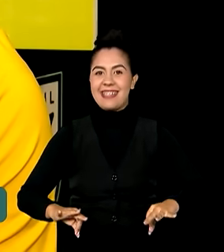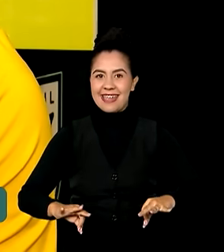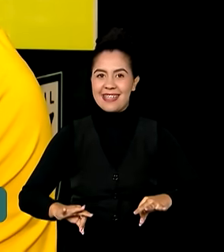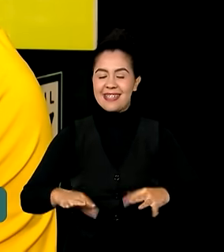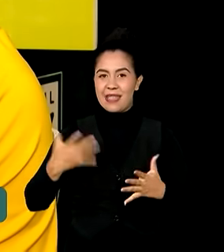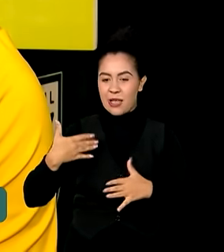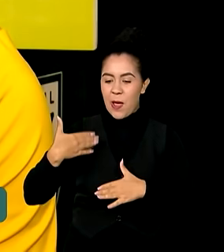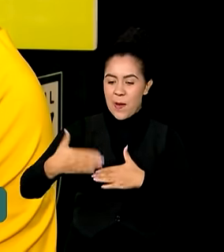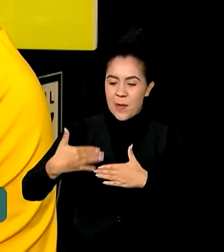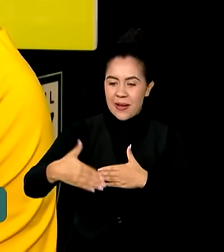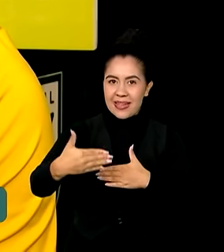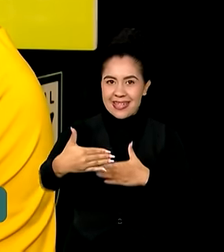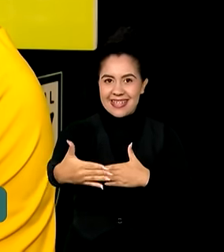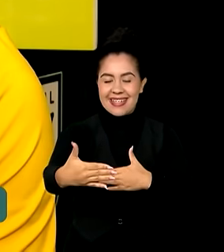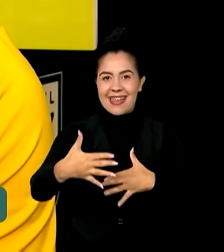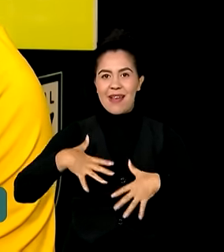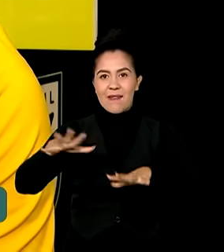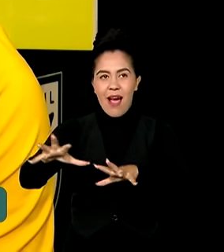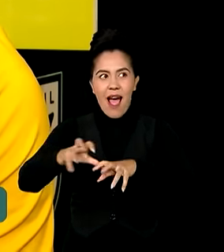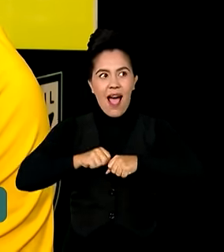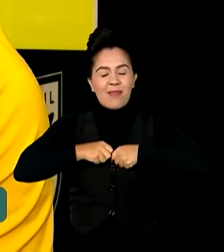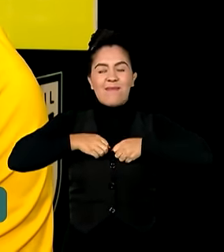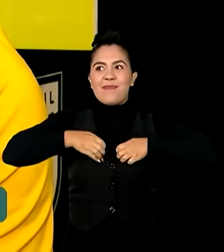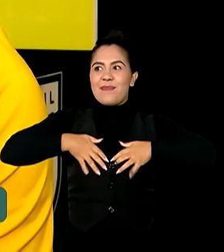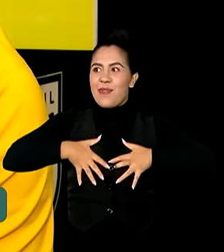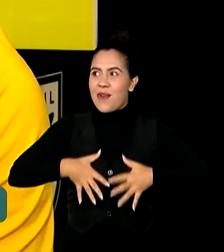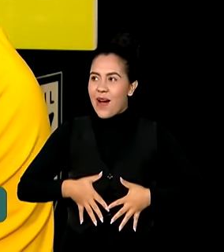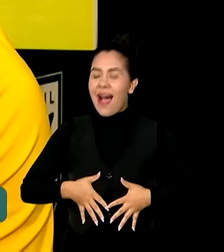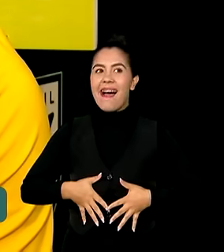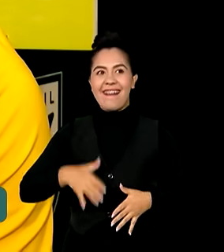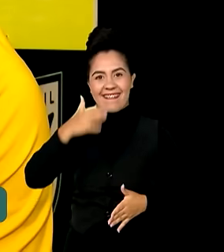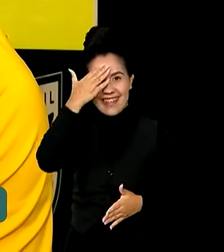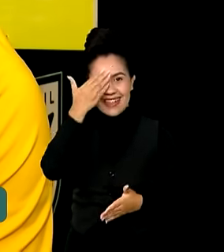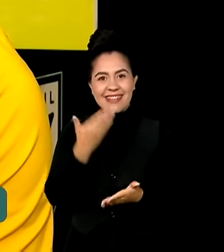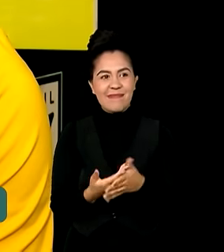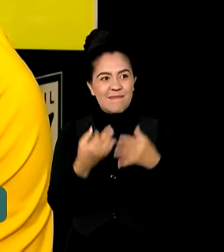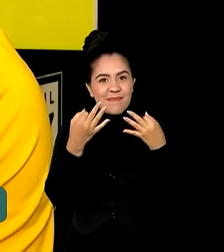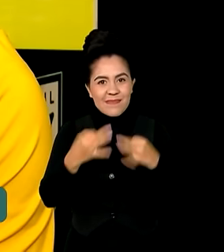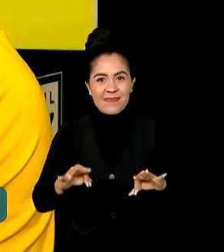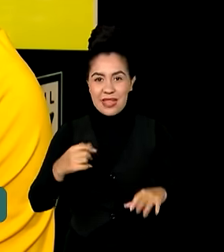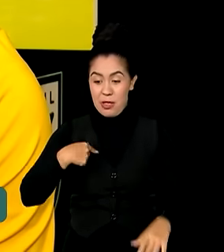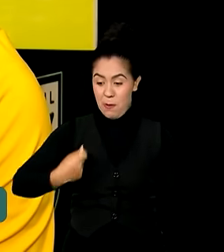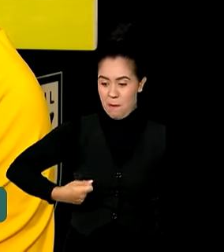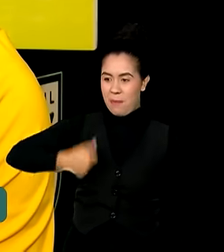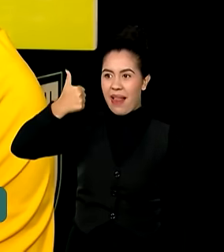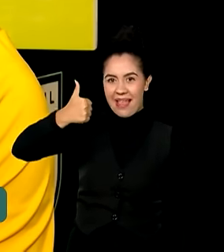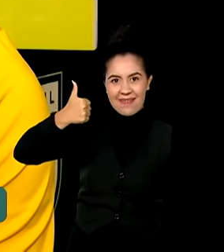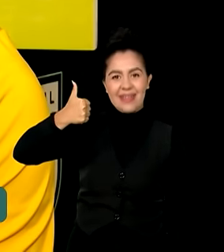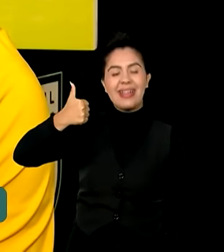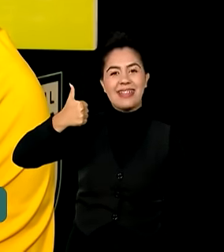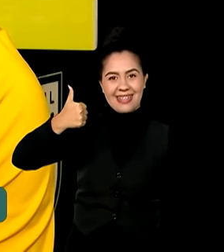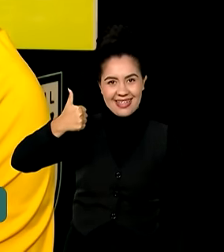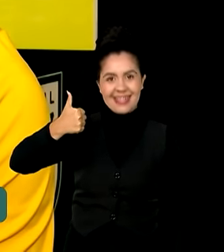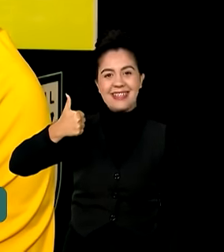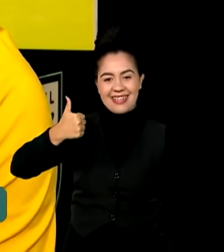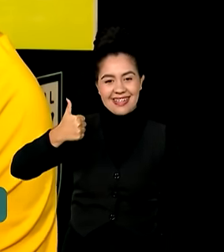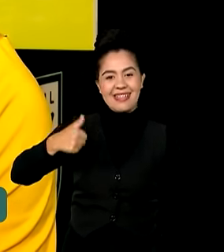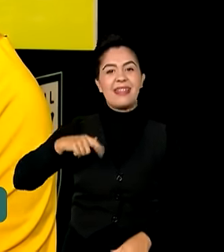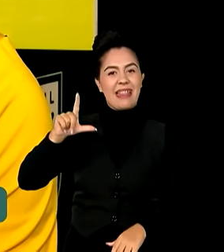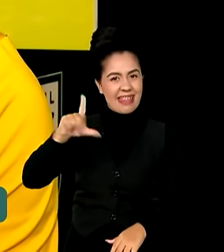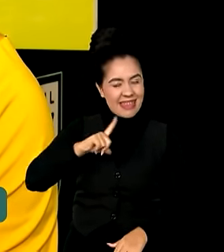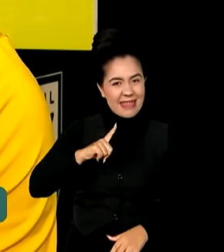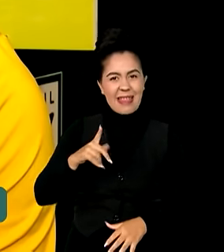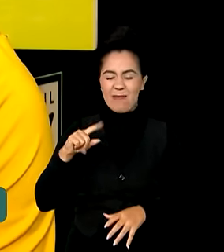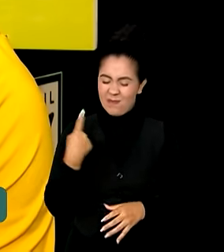passando os dias, eu vou digerir tudo isso. E eu tenho certeza que eu só sou o primeiro, o esporte sul-americano. gente tem